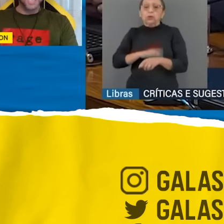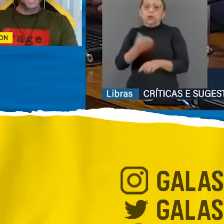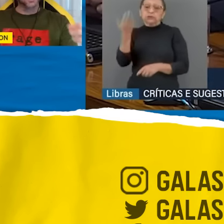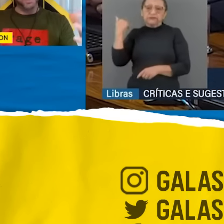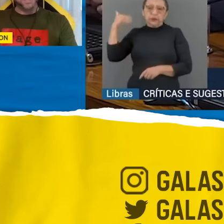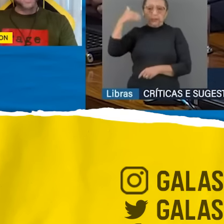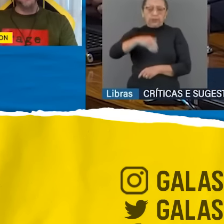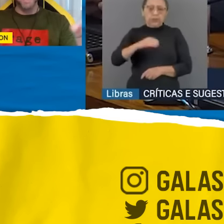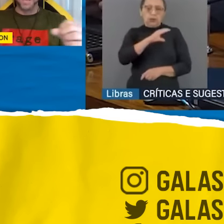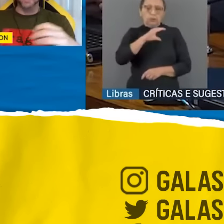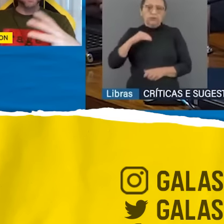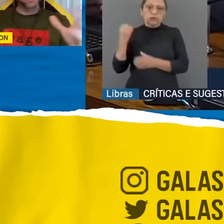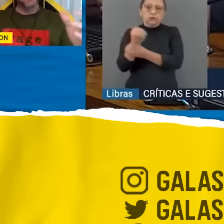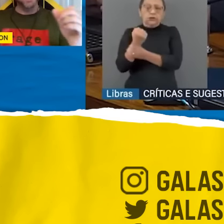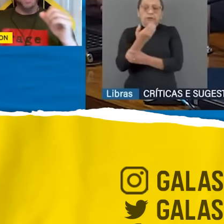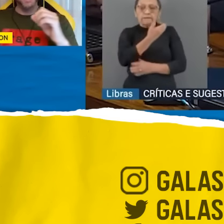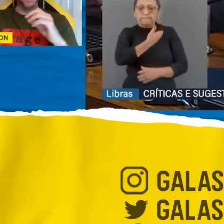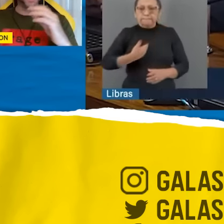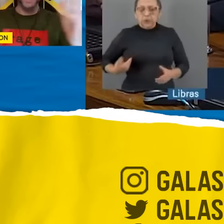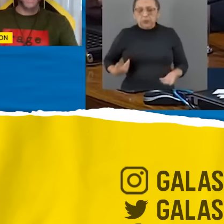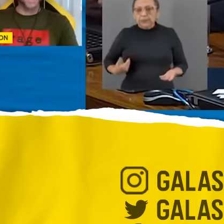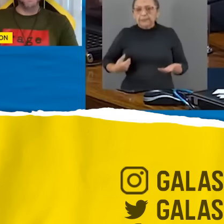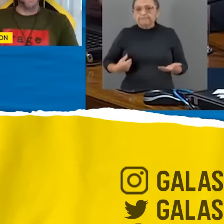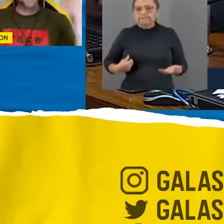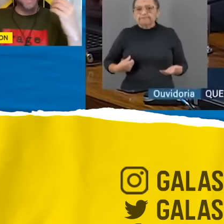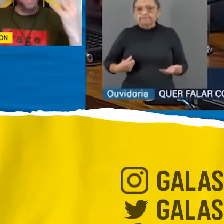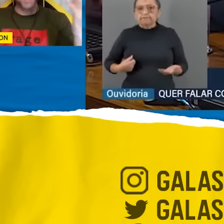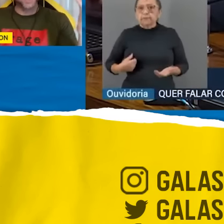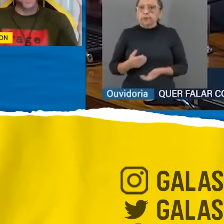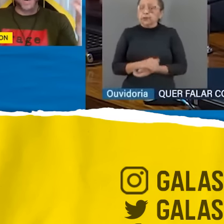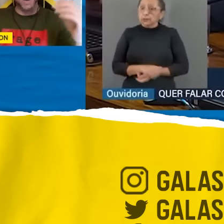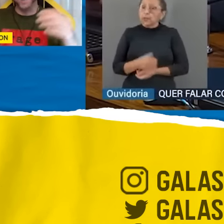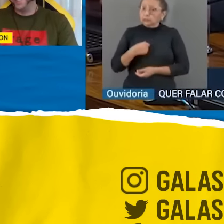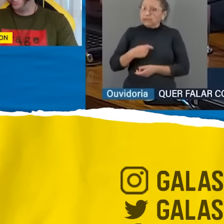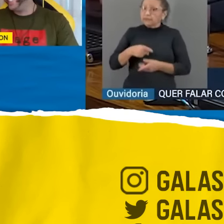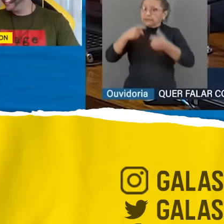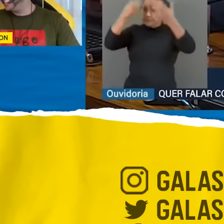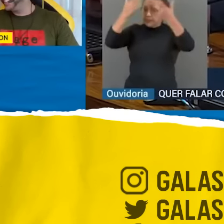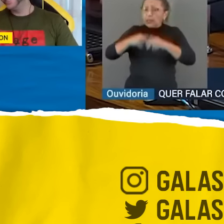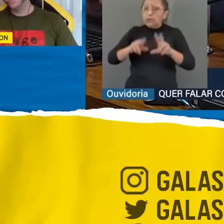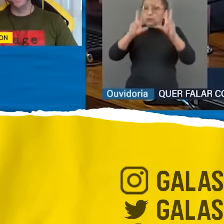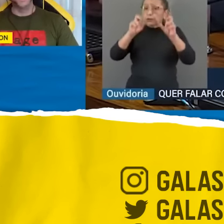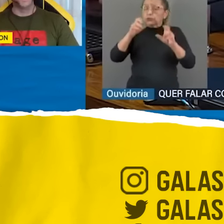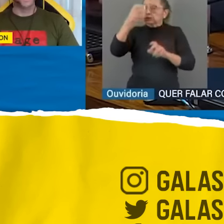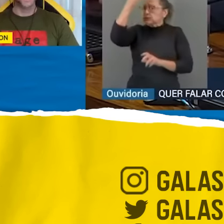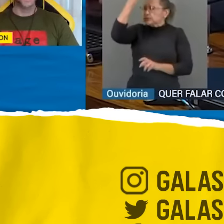o alucinado Passar bem Tá ligado A paciência Do cara Exatamente Para mim